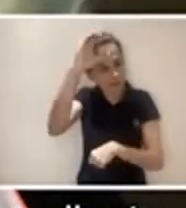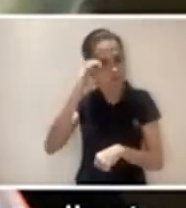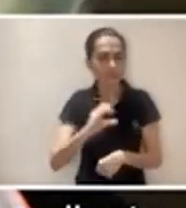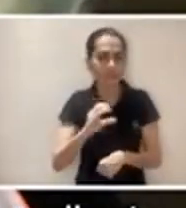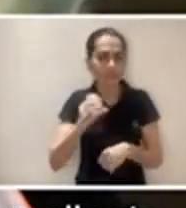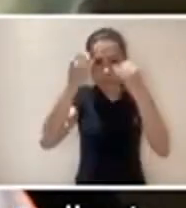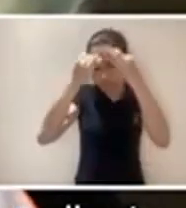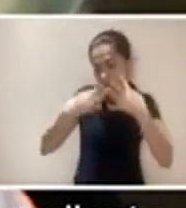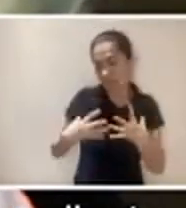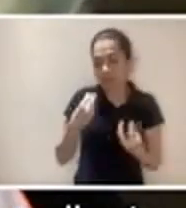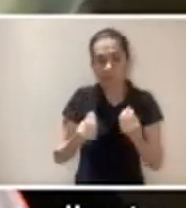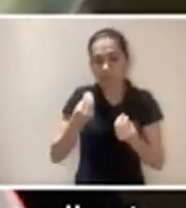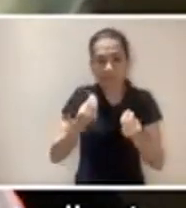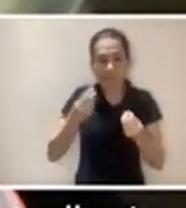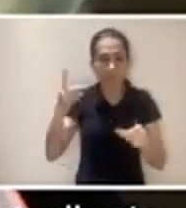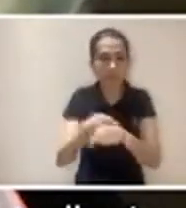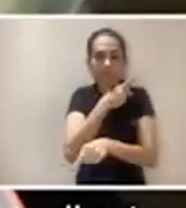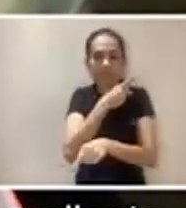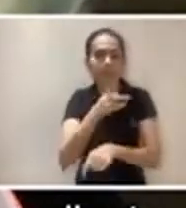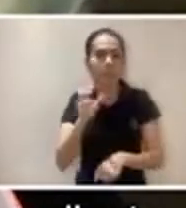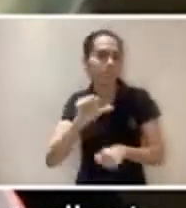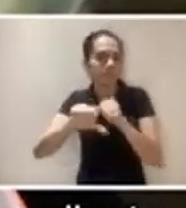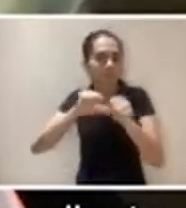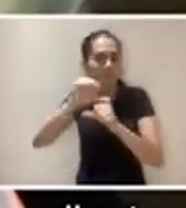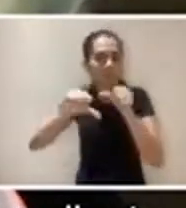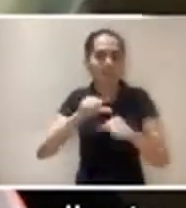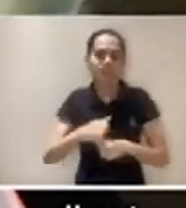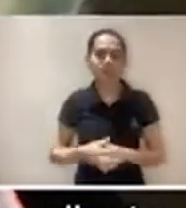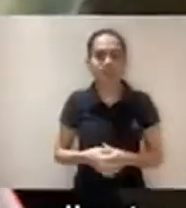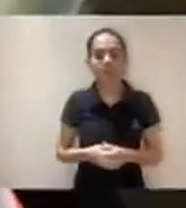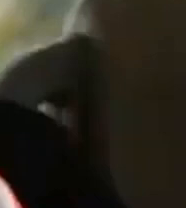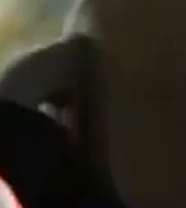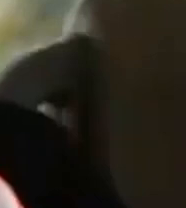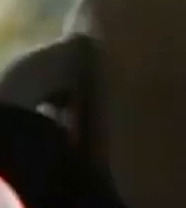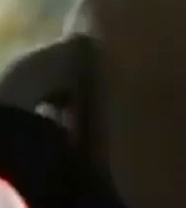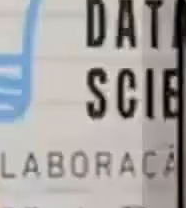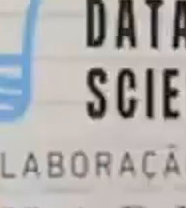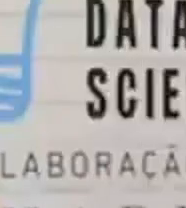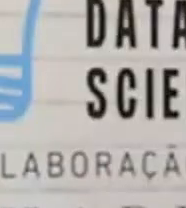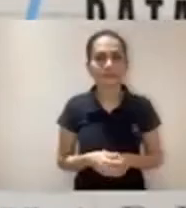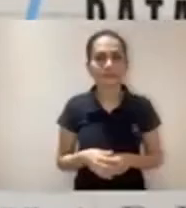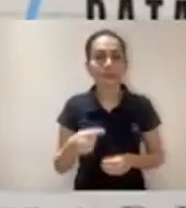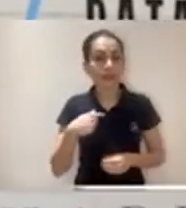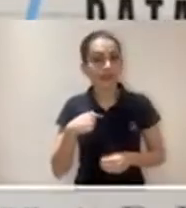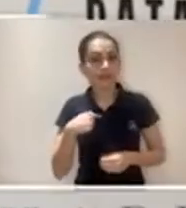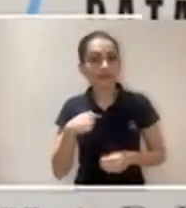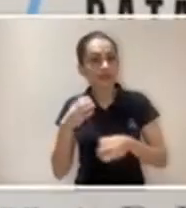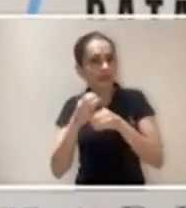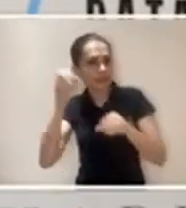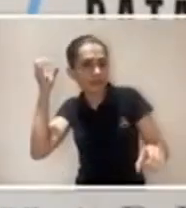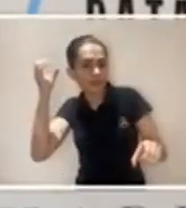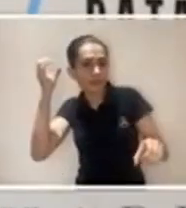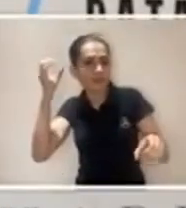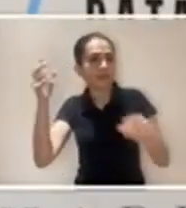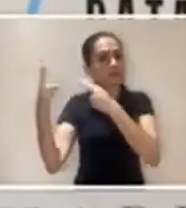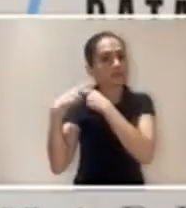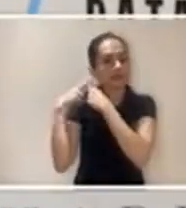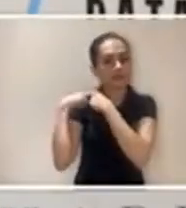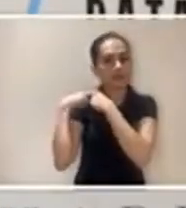conversar com o cliente, explicar as principais mudanças e como vai ser essa transição. Eu sou engenheiro